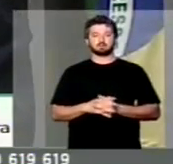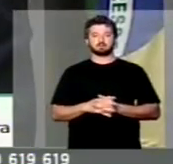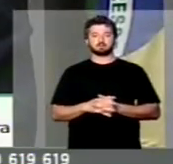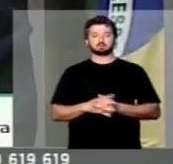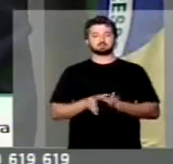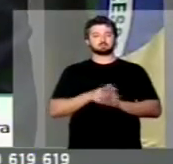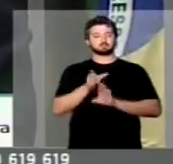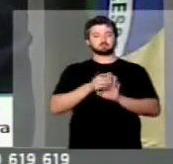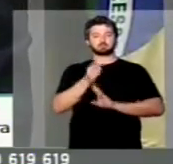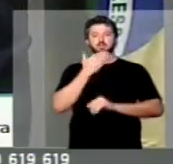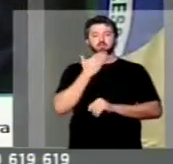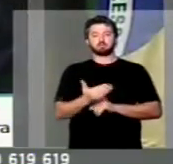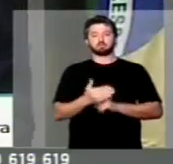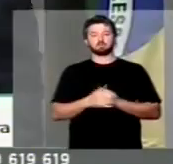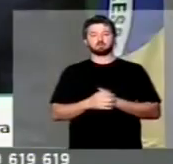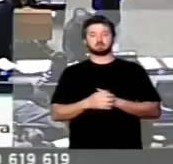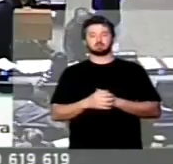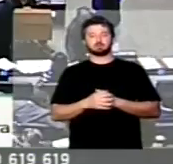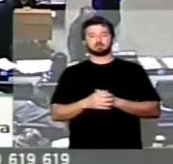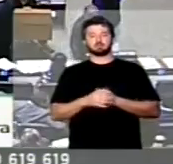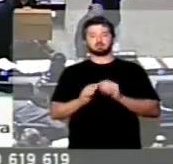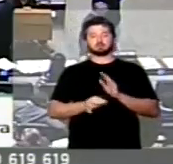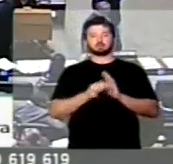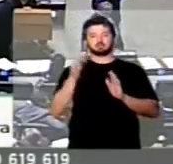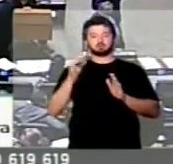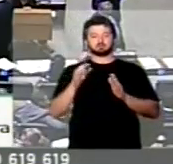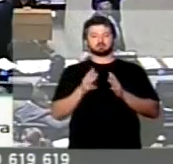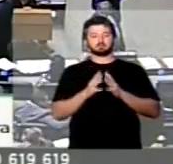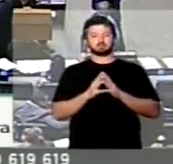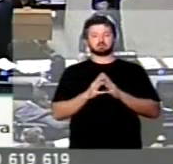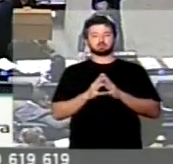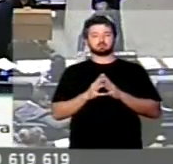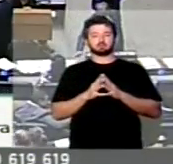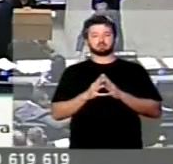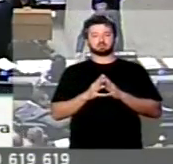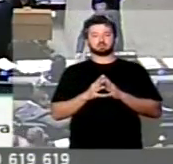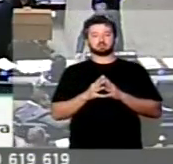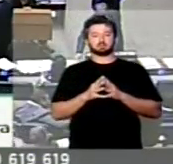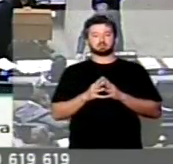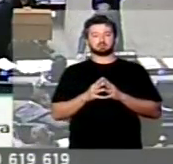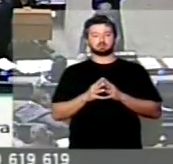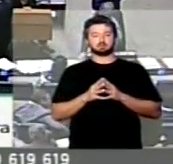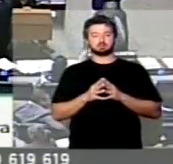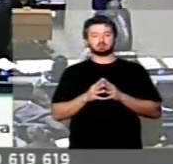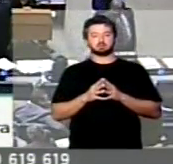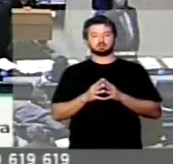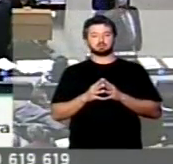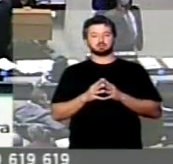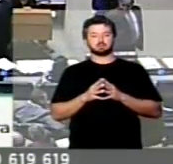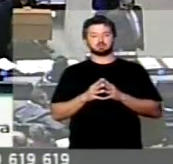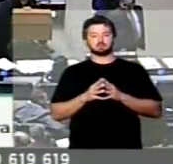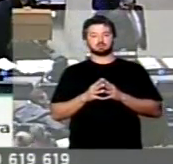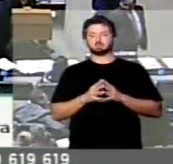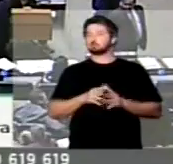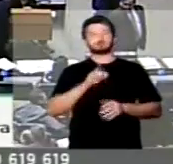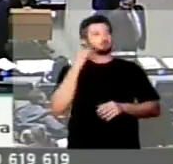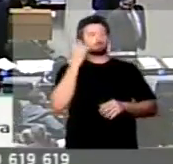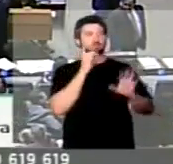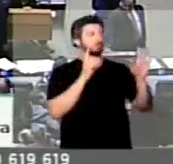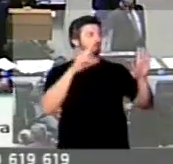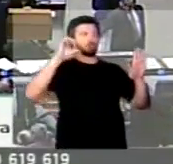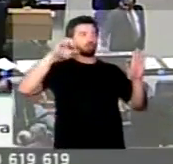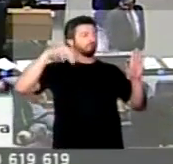Para encaminhar a favor da matéria, escrito, para falar a favor... Para concluir, presidente. Aqueles mais